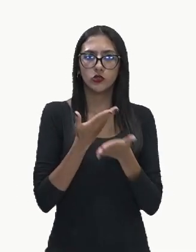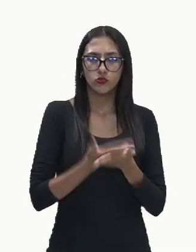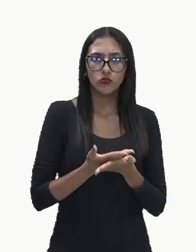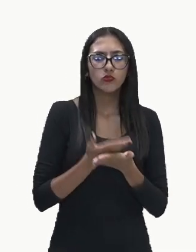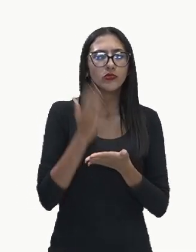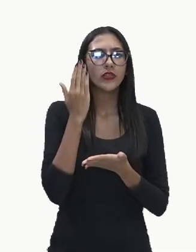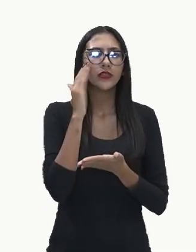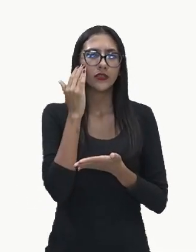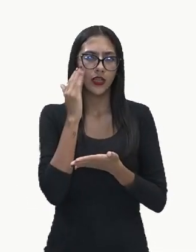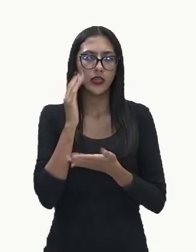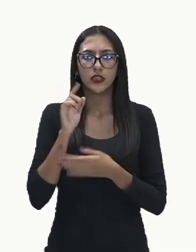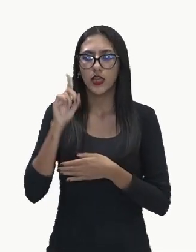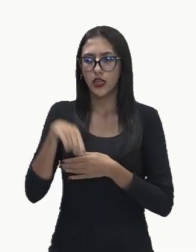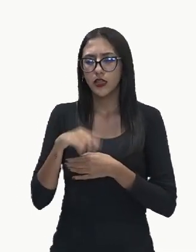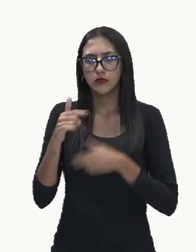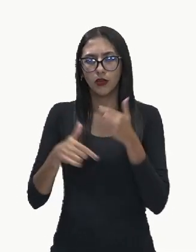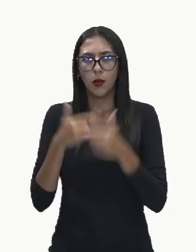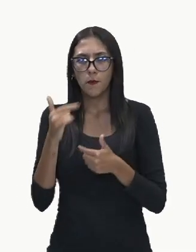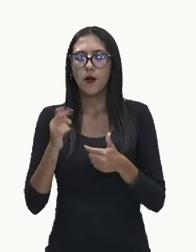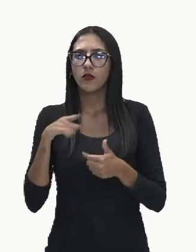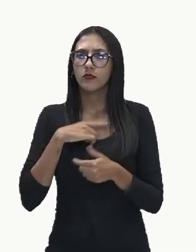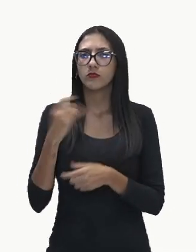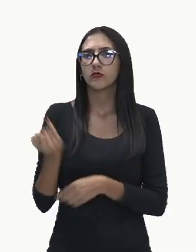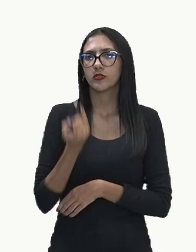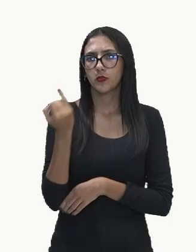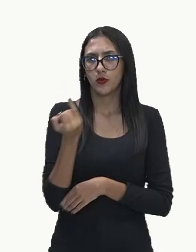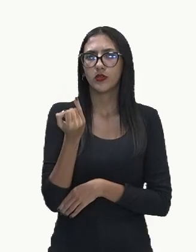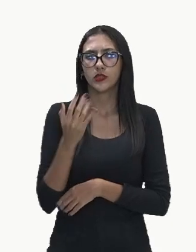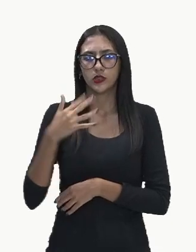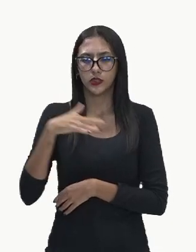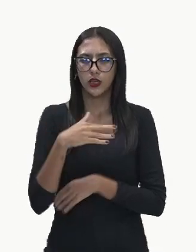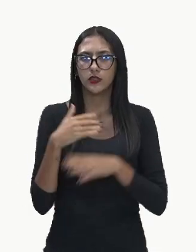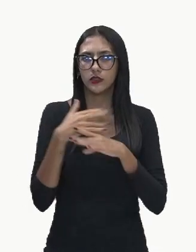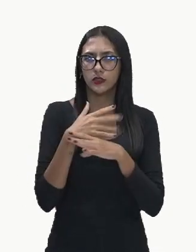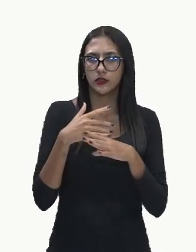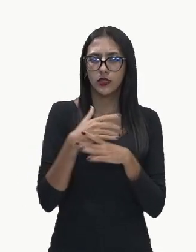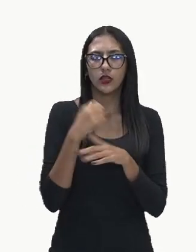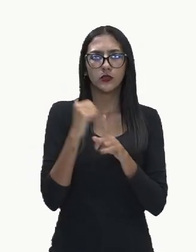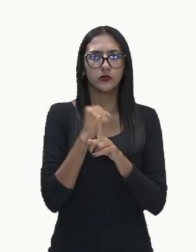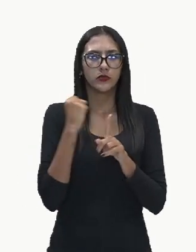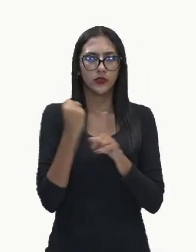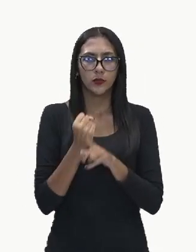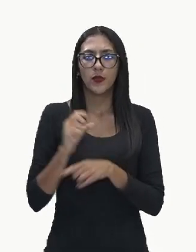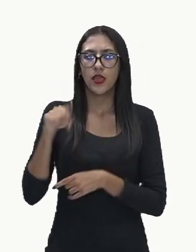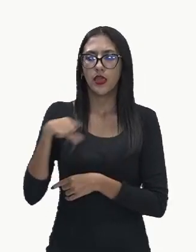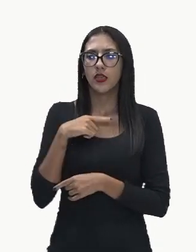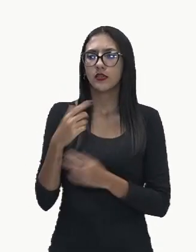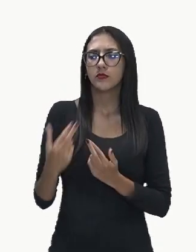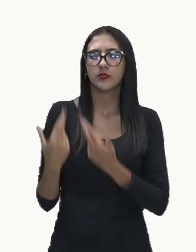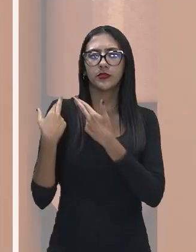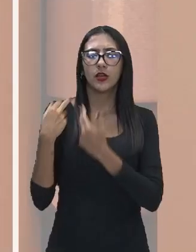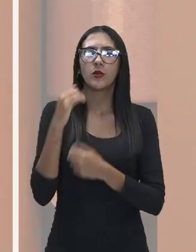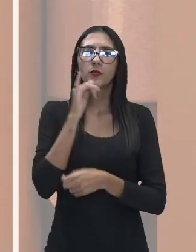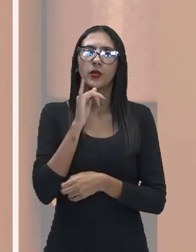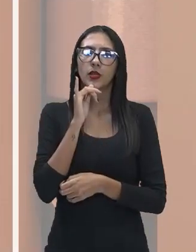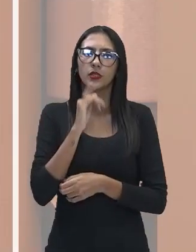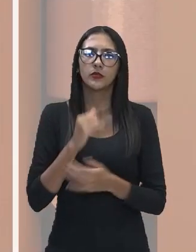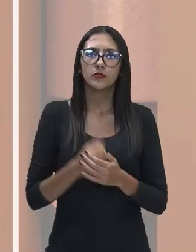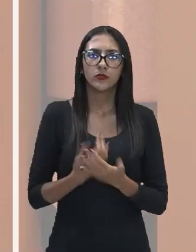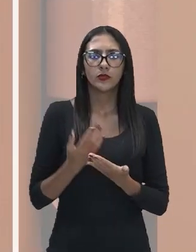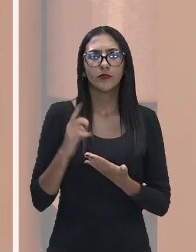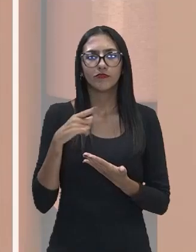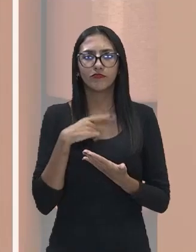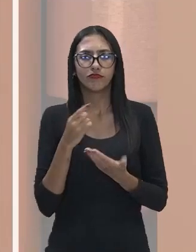dos catadores de lixo na nossa sociedade eles são os responsáveis então ali meio que